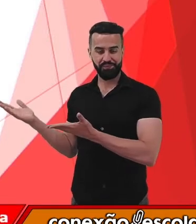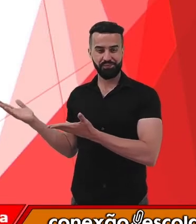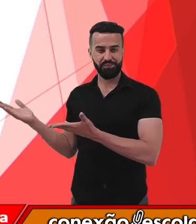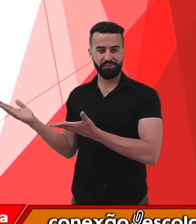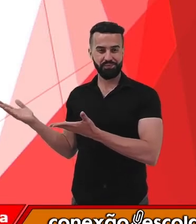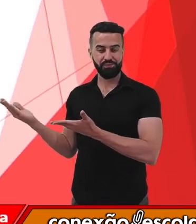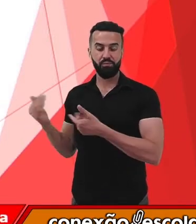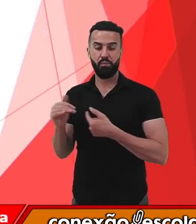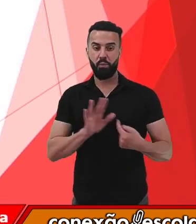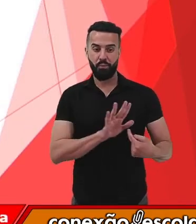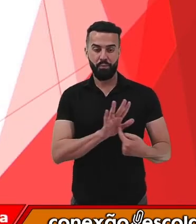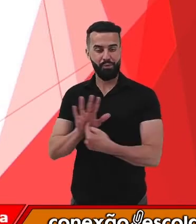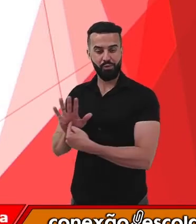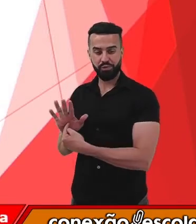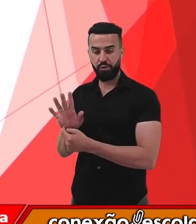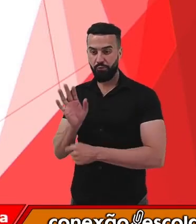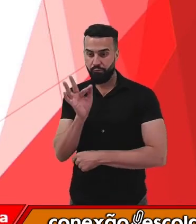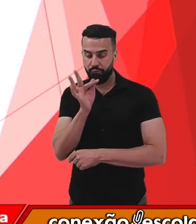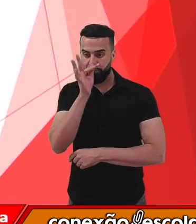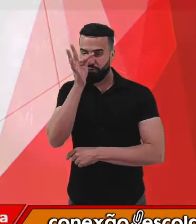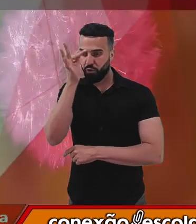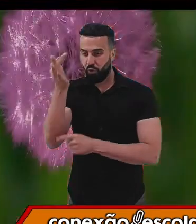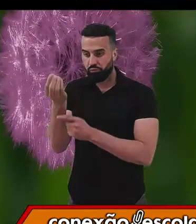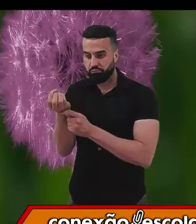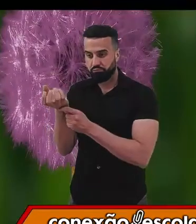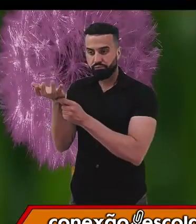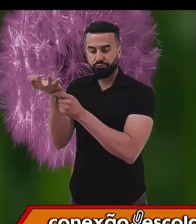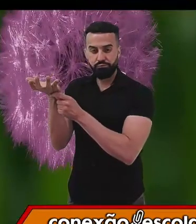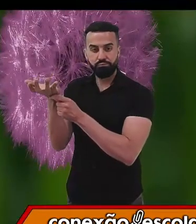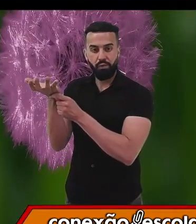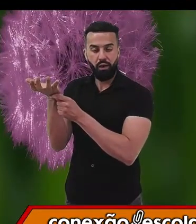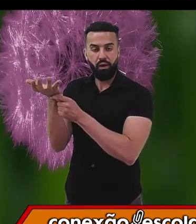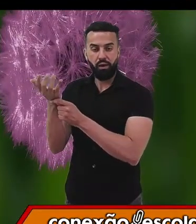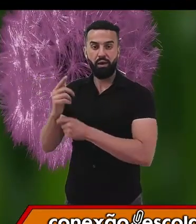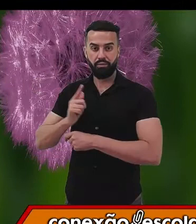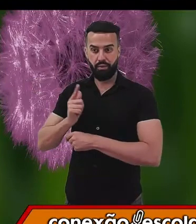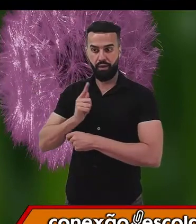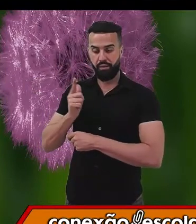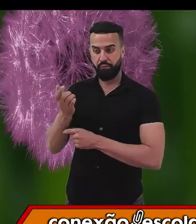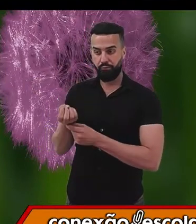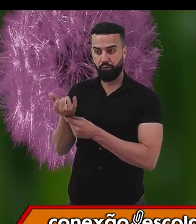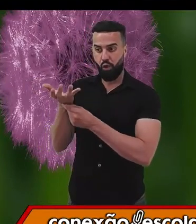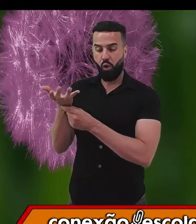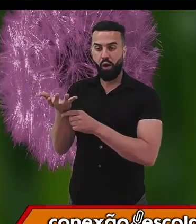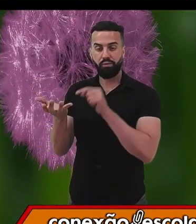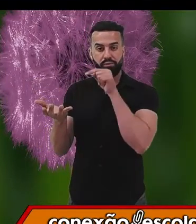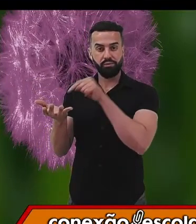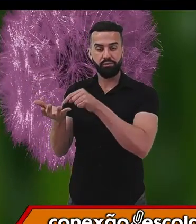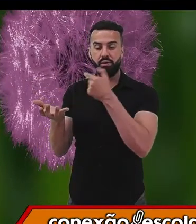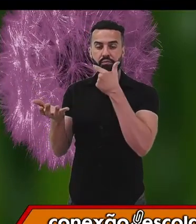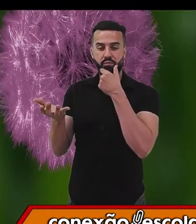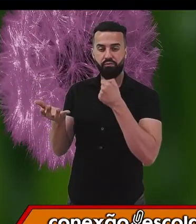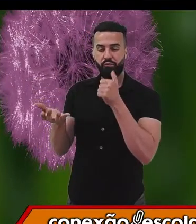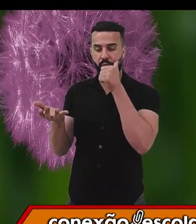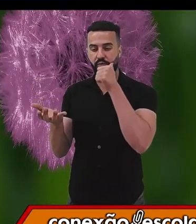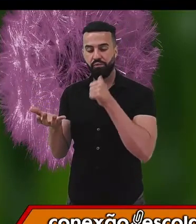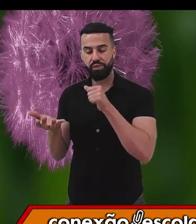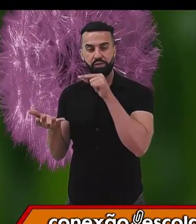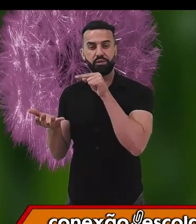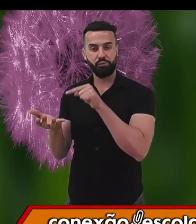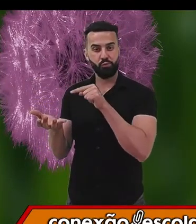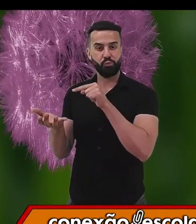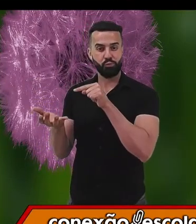eu mostro para você uma flor que possui os dois sexos. É uma flor que vai fabricar as células reprodutivas